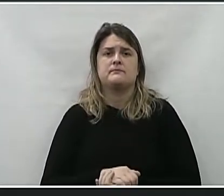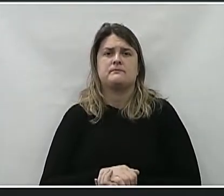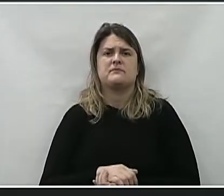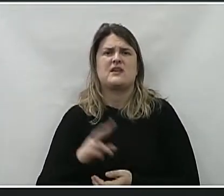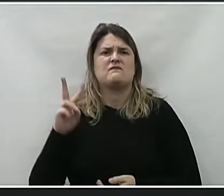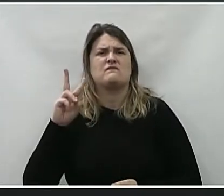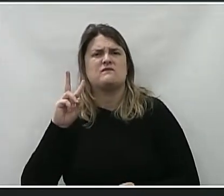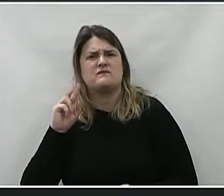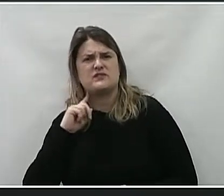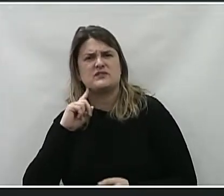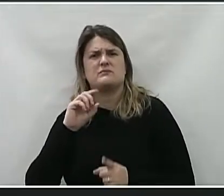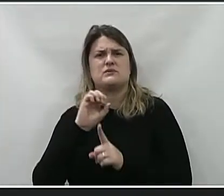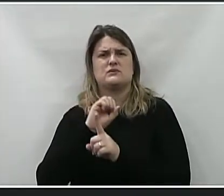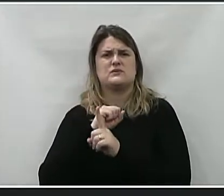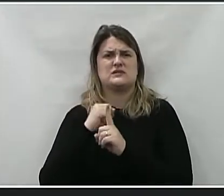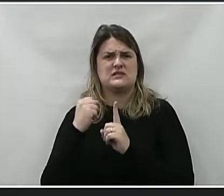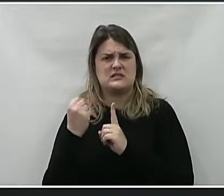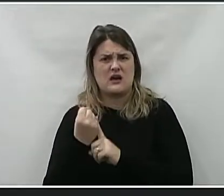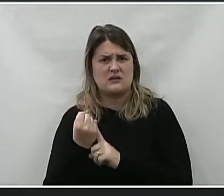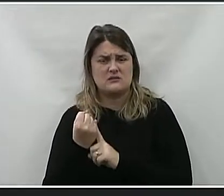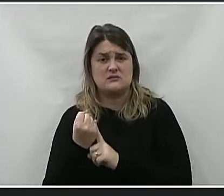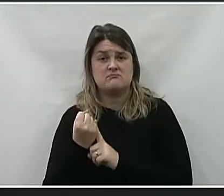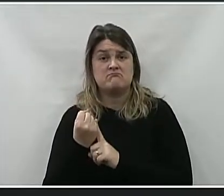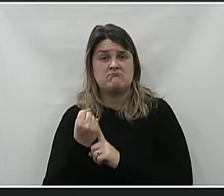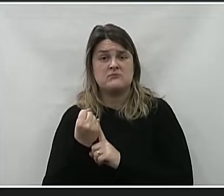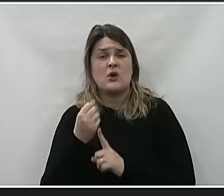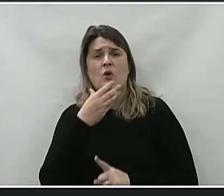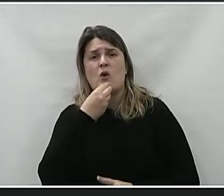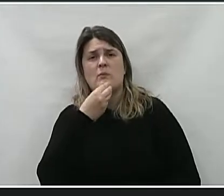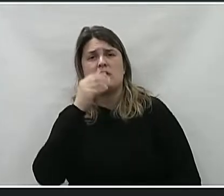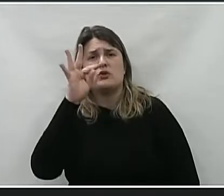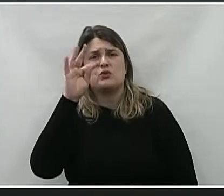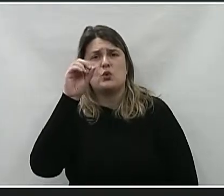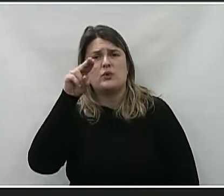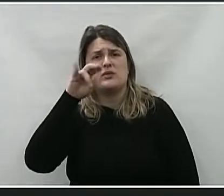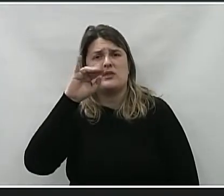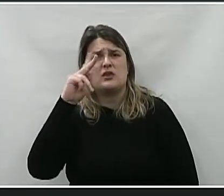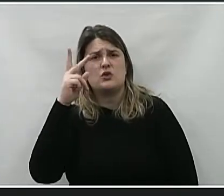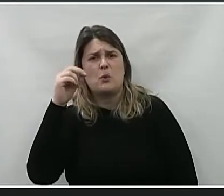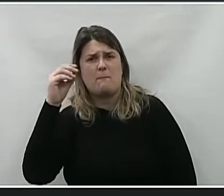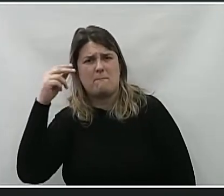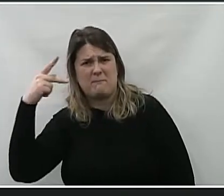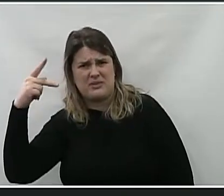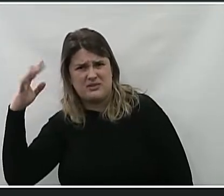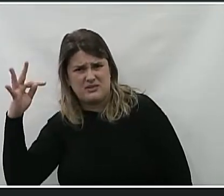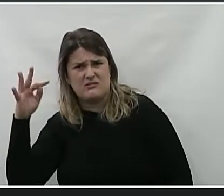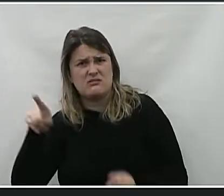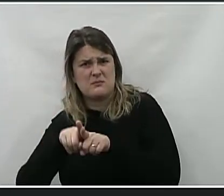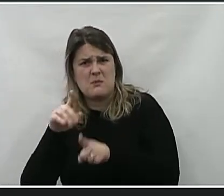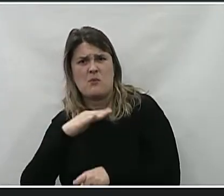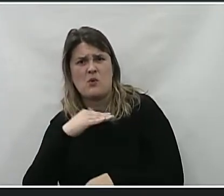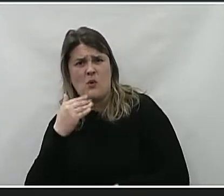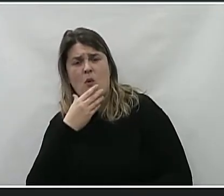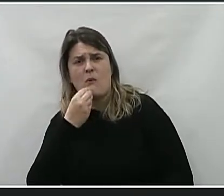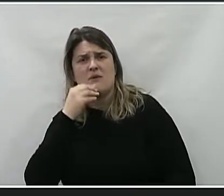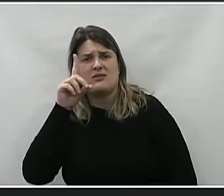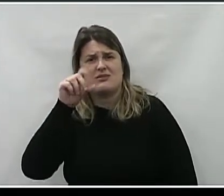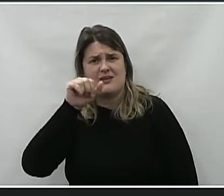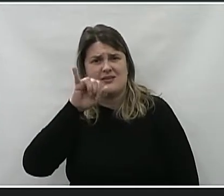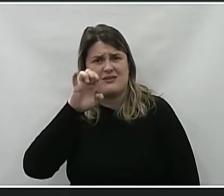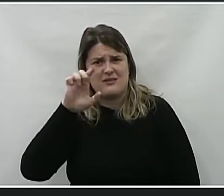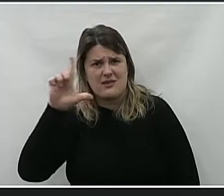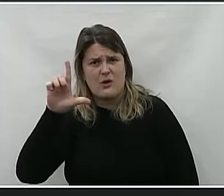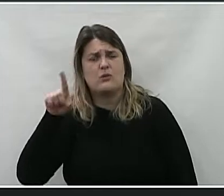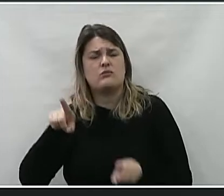Vítimas da sociedade, nobre vereadora. Toninho do PT foi assassinado. Daniel, ex